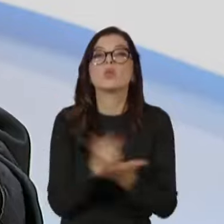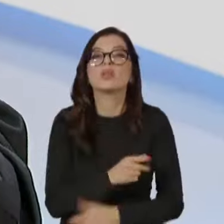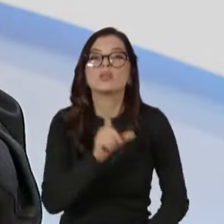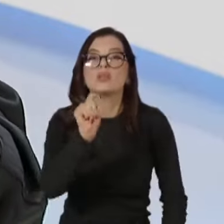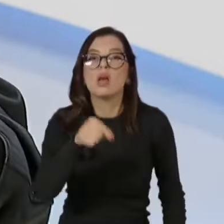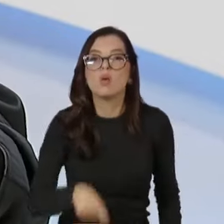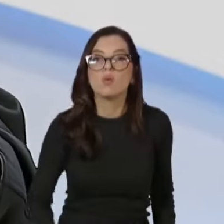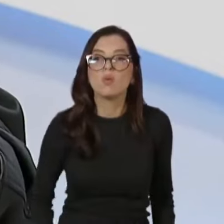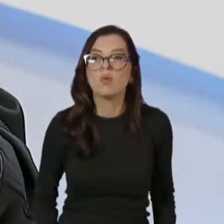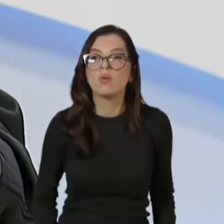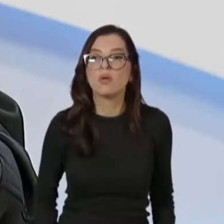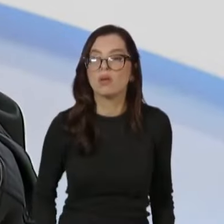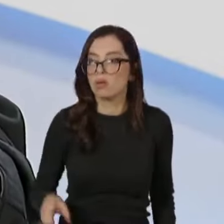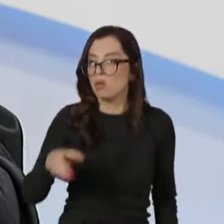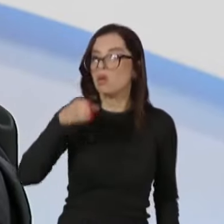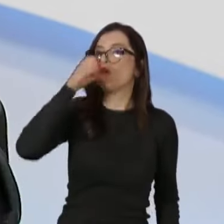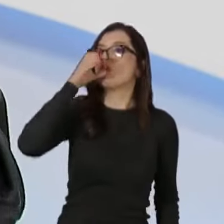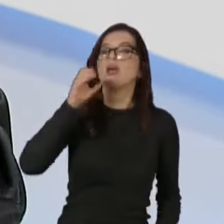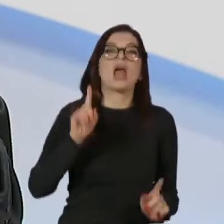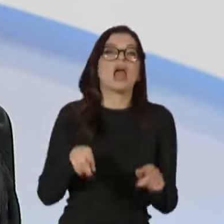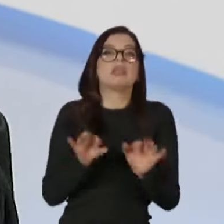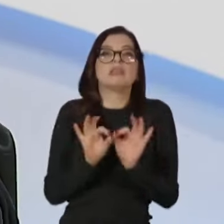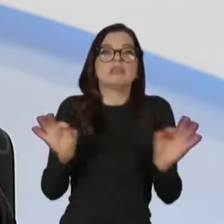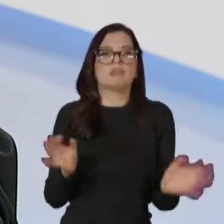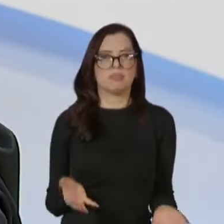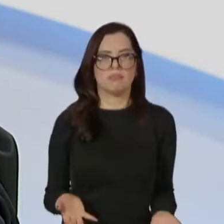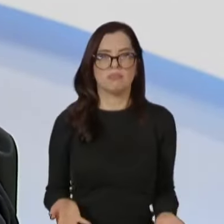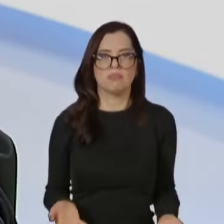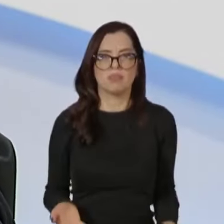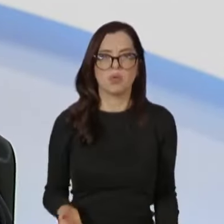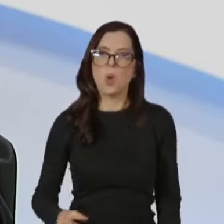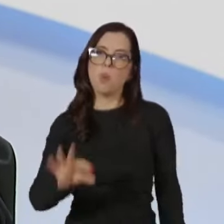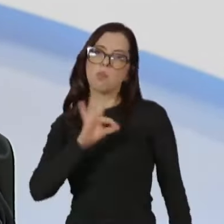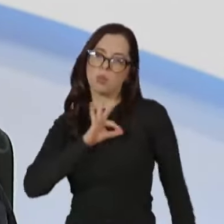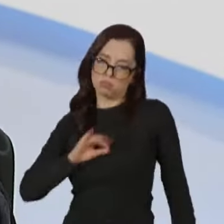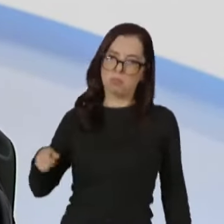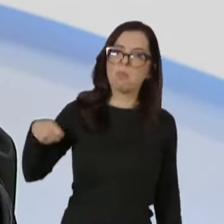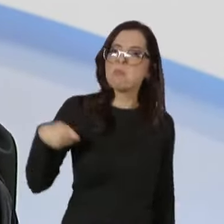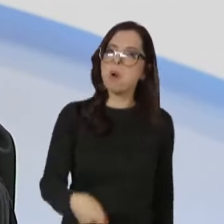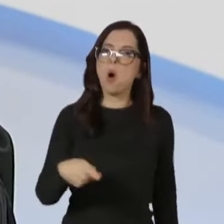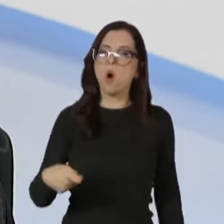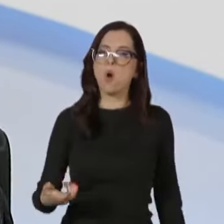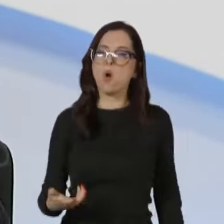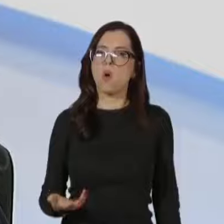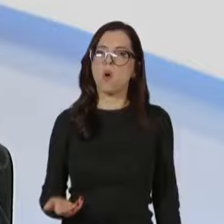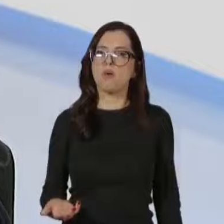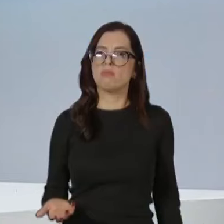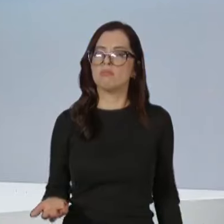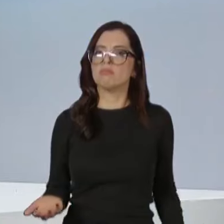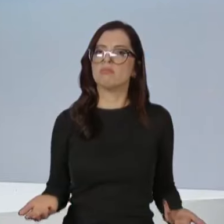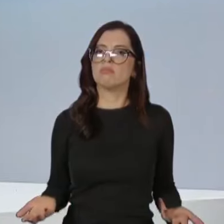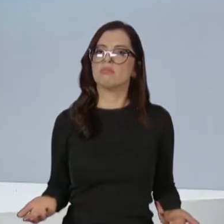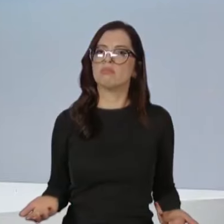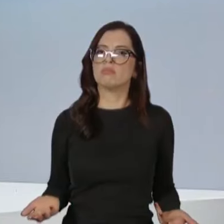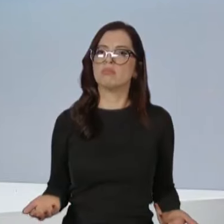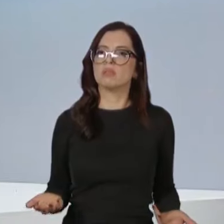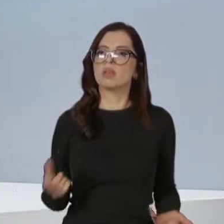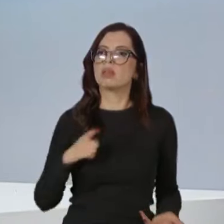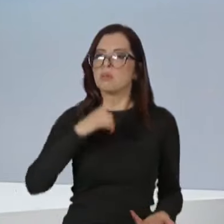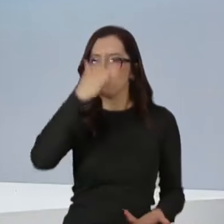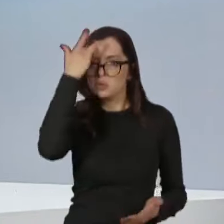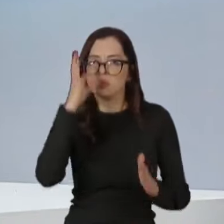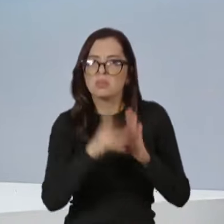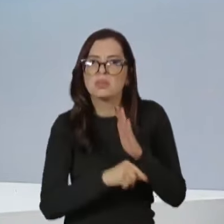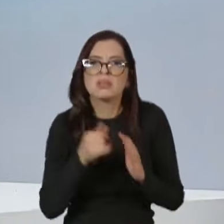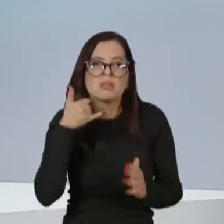tratando isso de uma maneira muito séria. O cara mata para roubar celular, o cara mata para roubar carro, o cara mata para